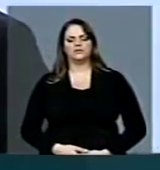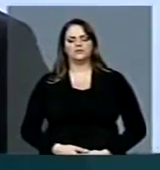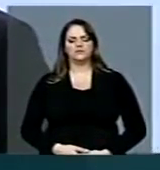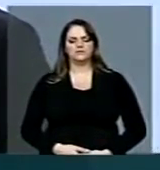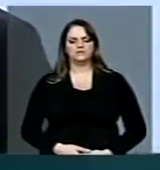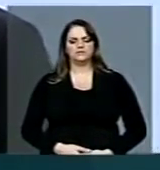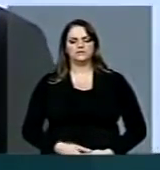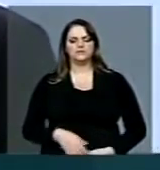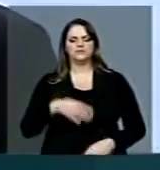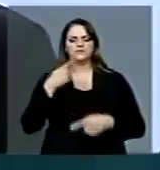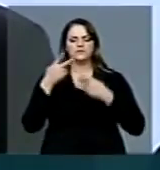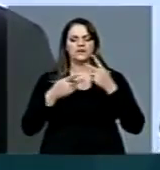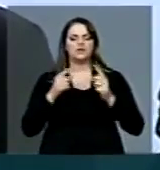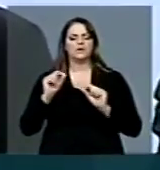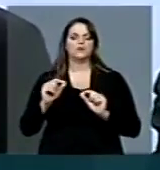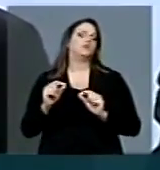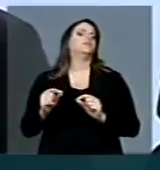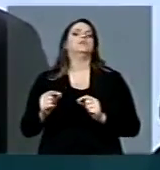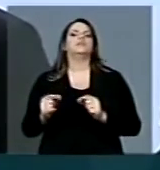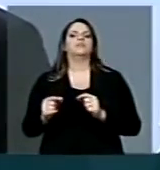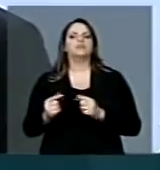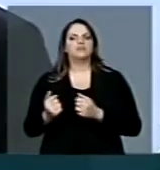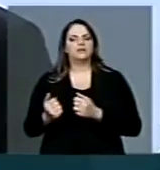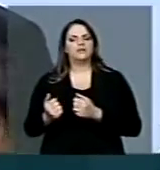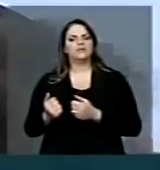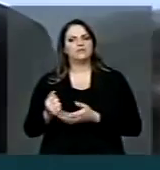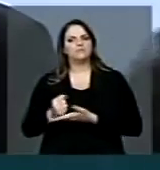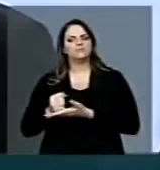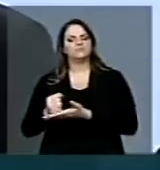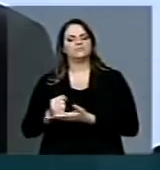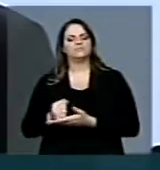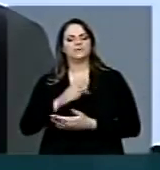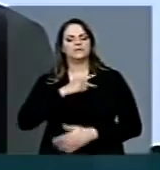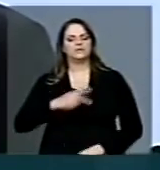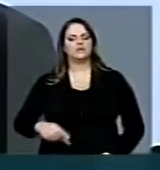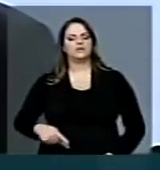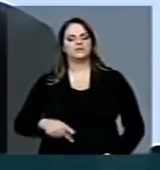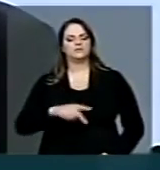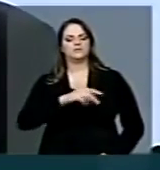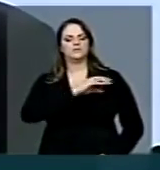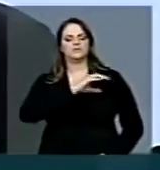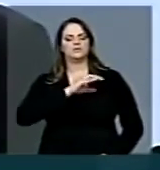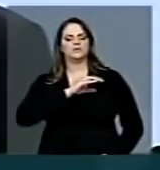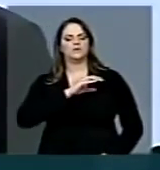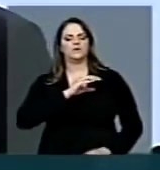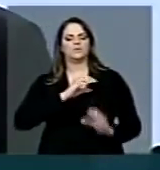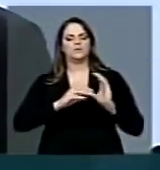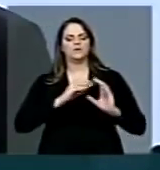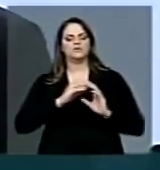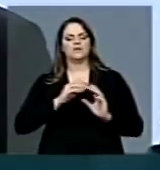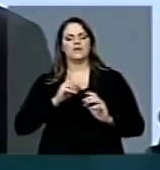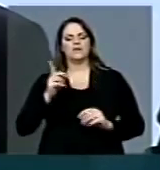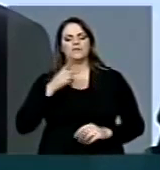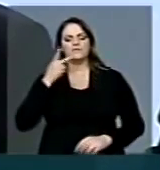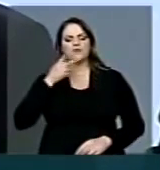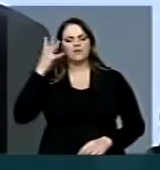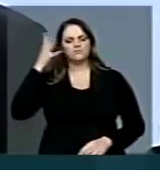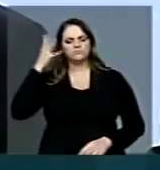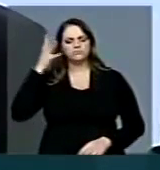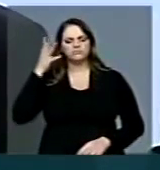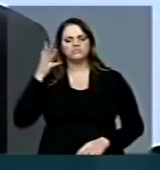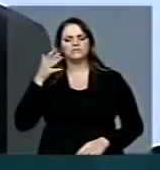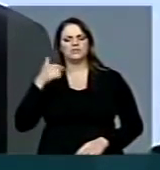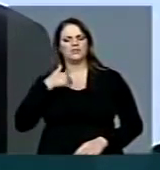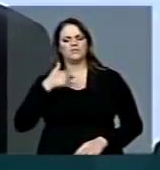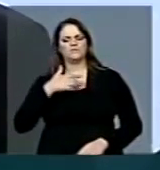do presidente da Comissão de Comunicação, que eu considerei extremamente insatisfatória as declarações